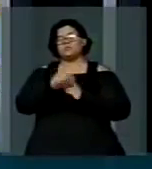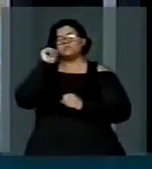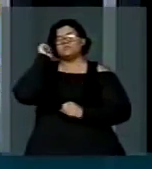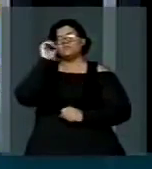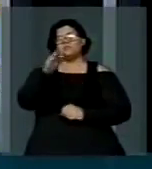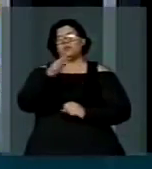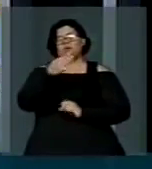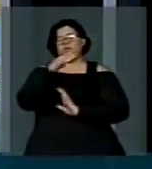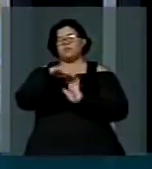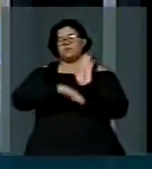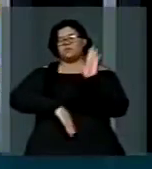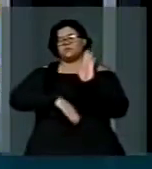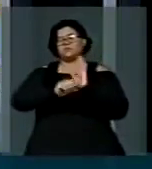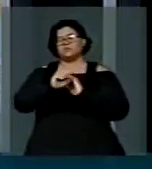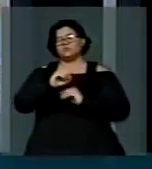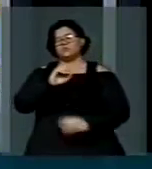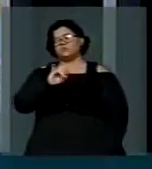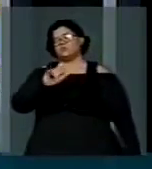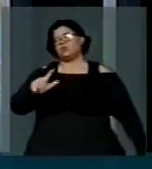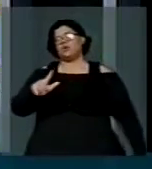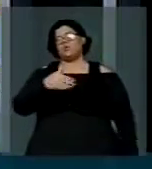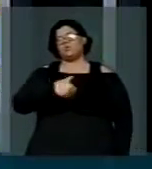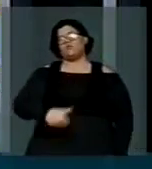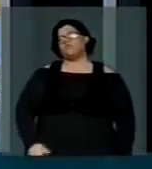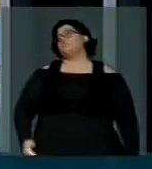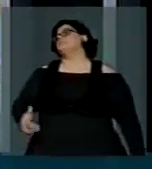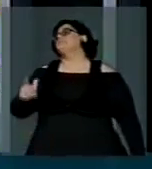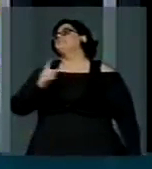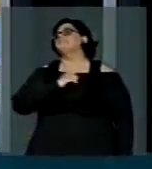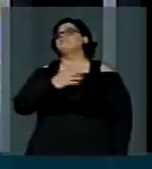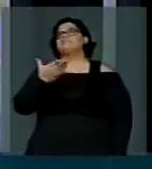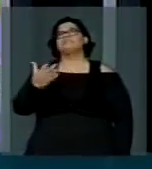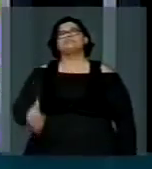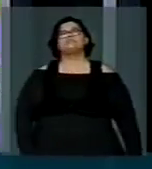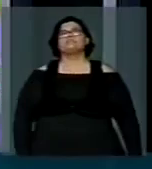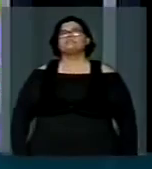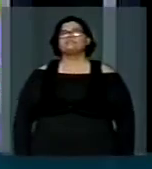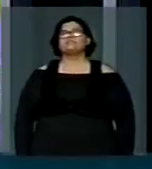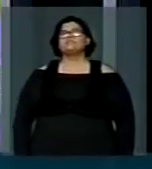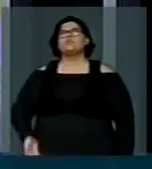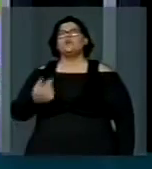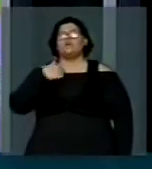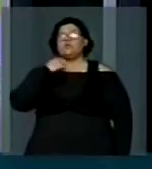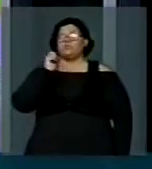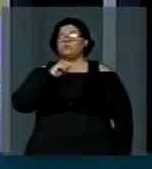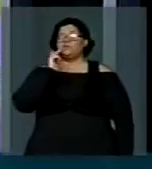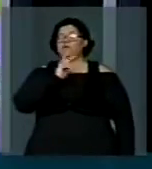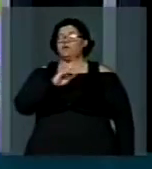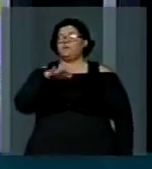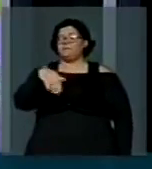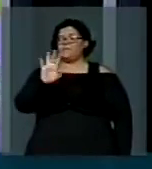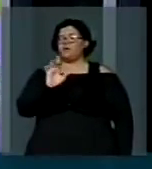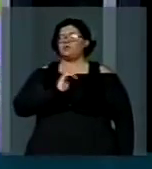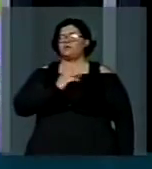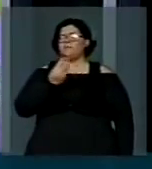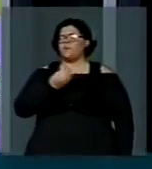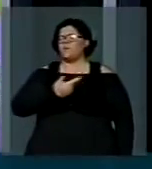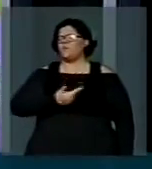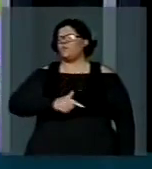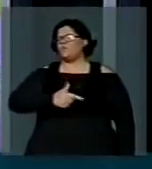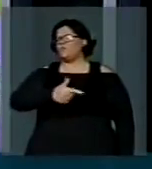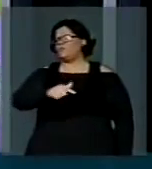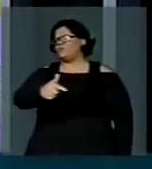que os programas sociais que o governo tem. E vou além, se quiser, senhor presidente. Tem muitos outros problemas.